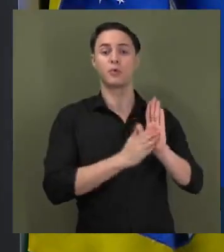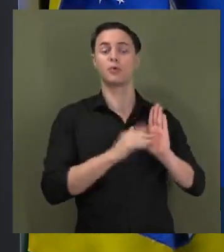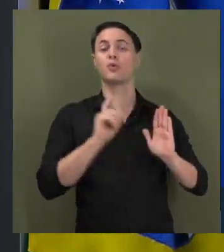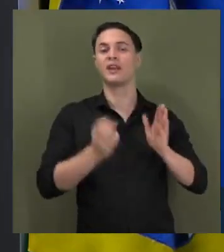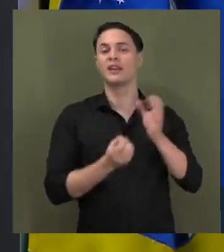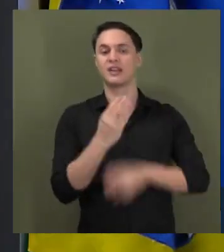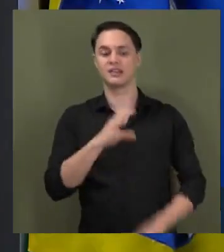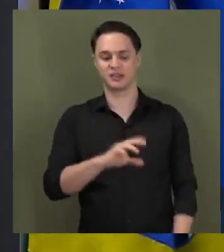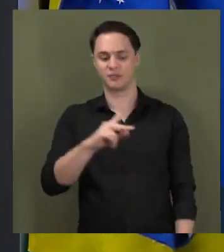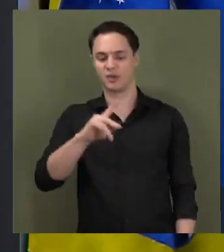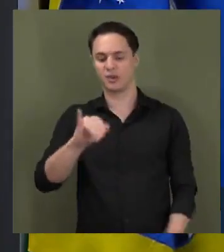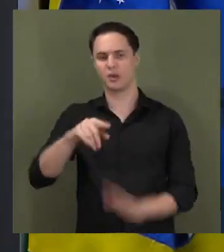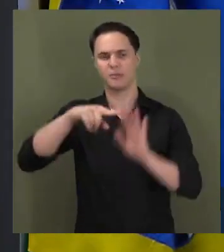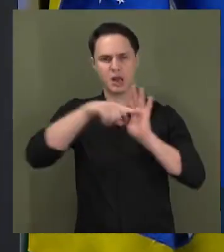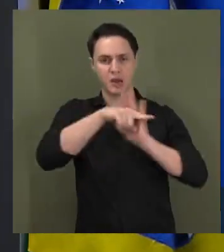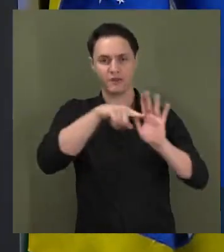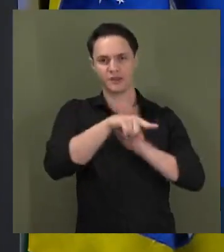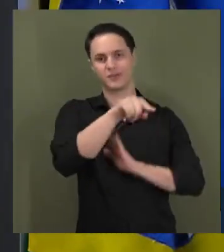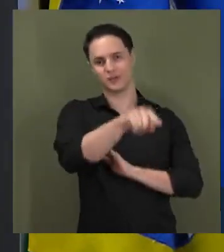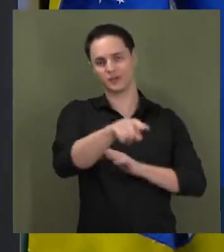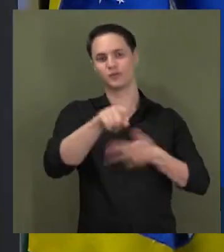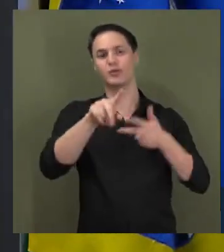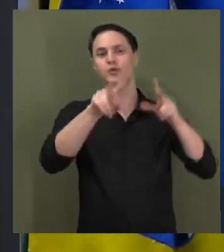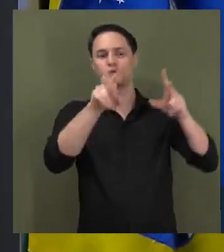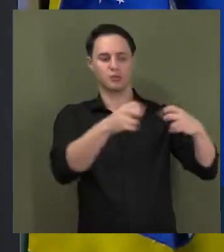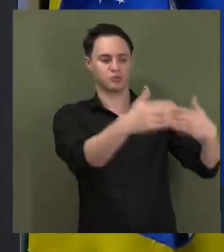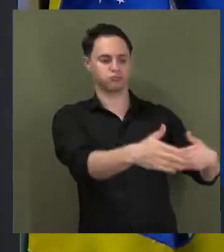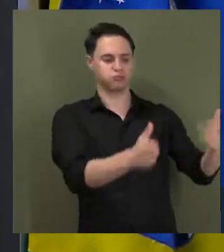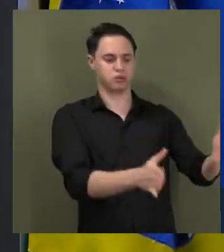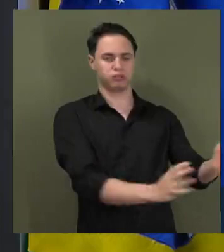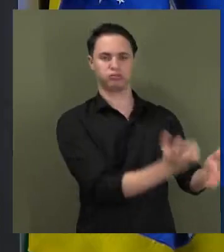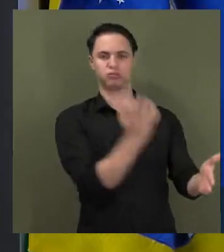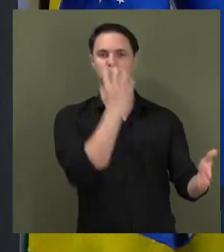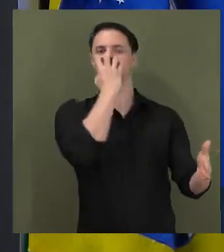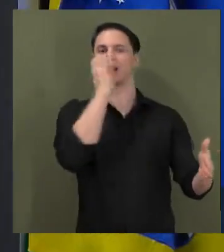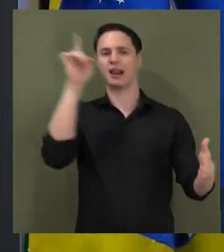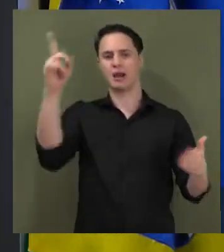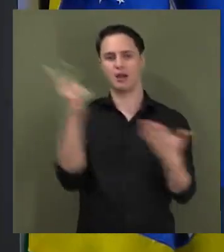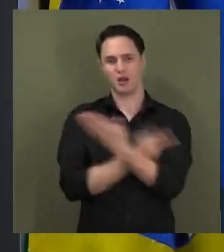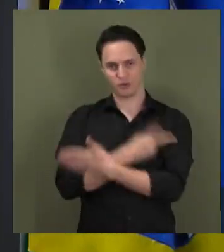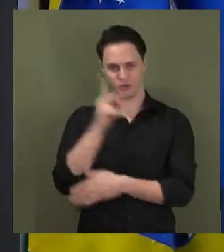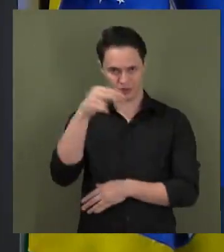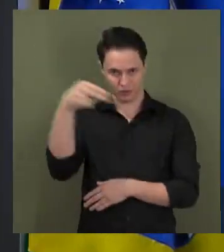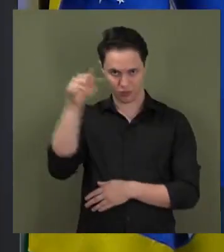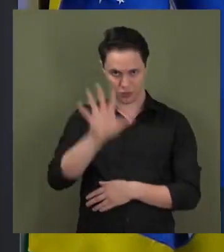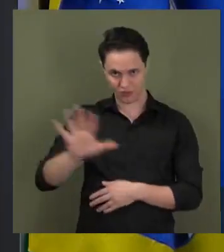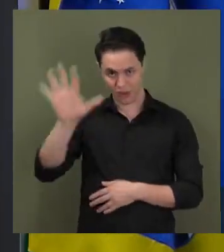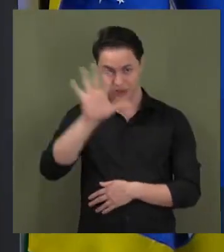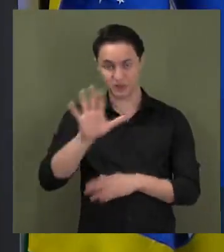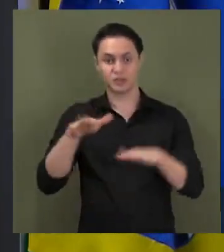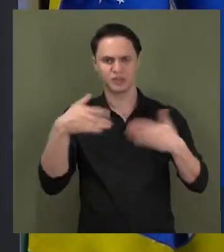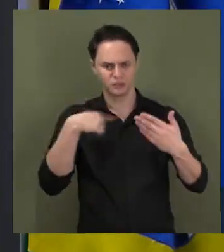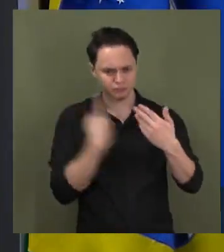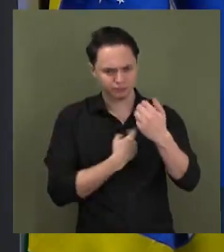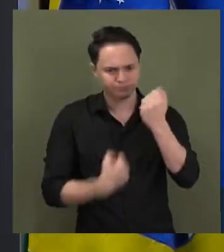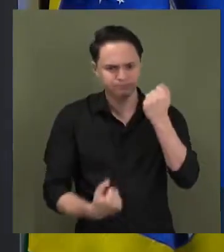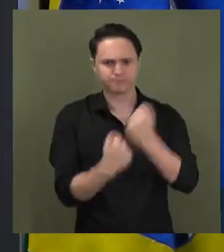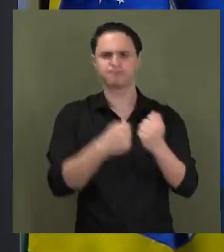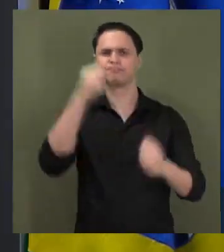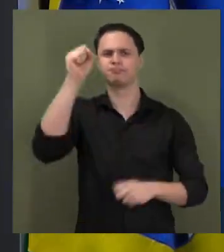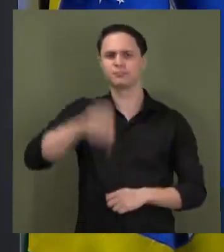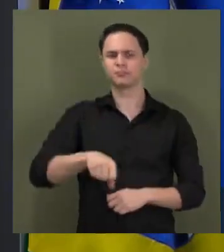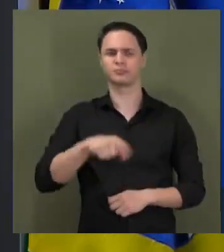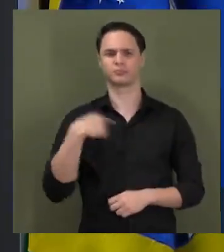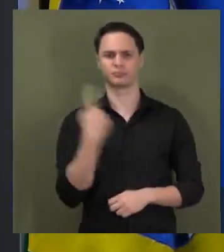para investigar esse escândalo dos respiradores. E nós daremos todo o apoio, enquanto nosso mandato no